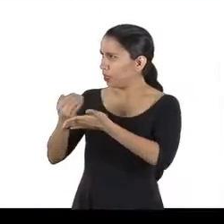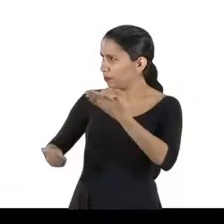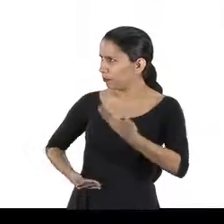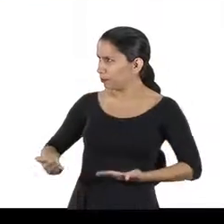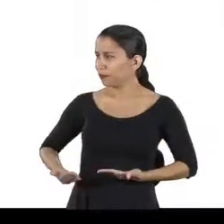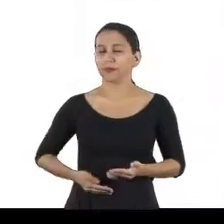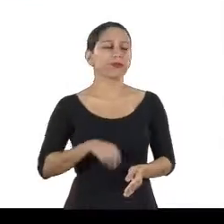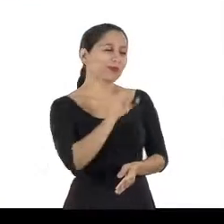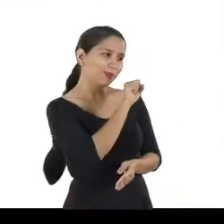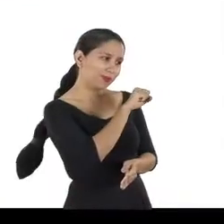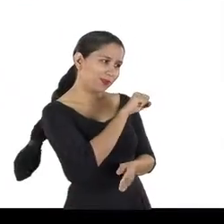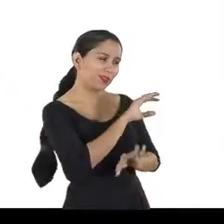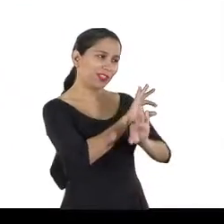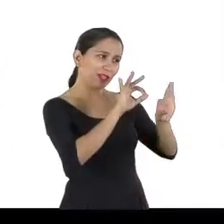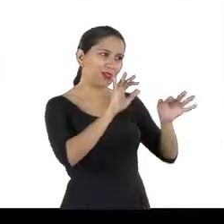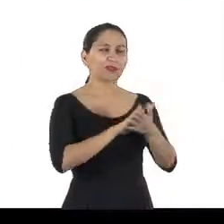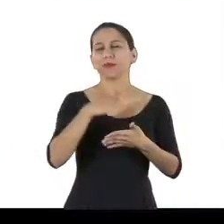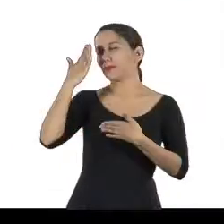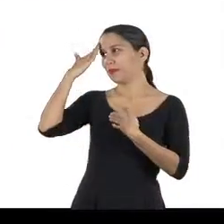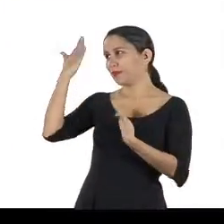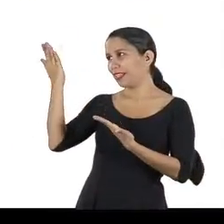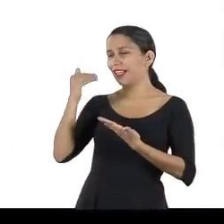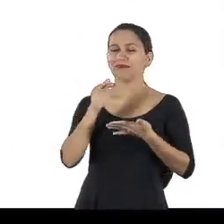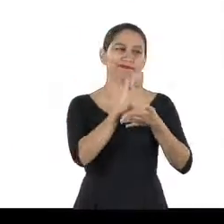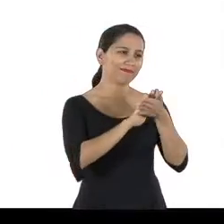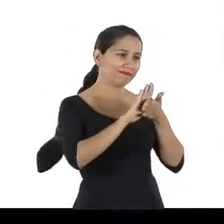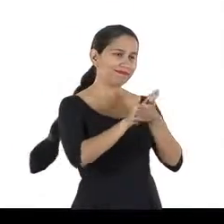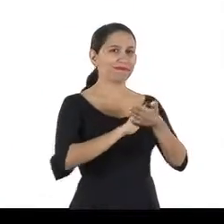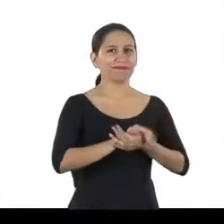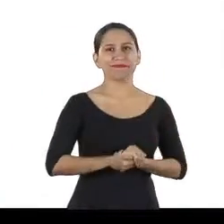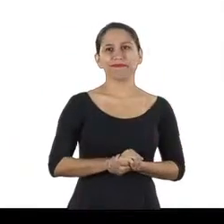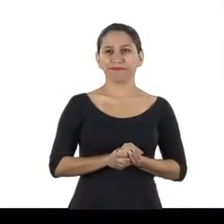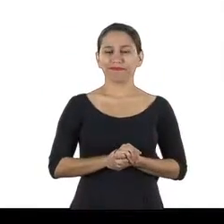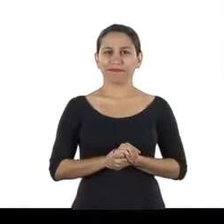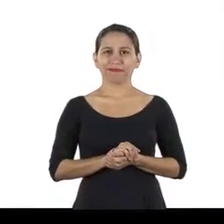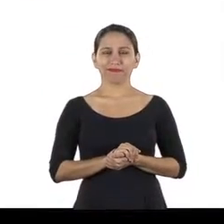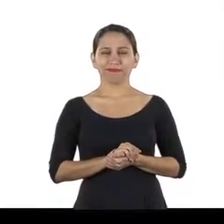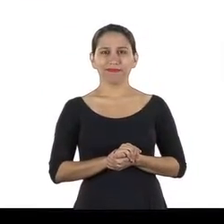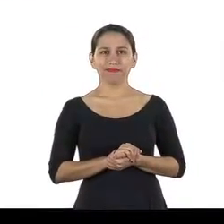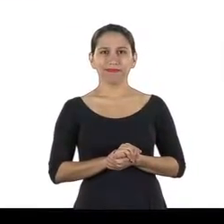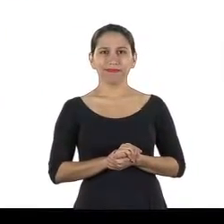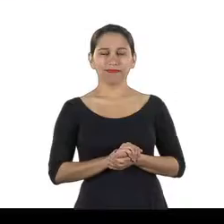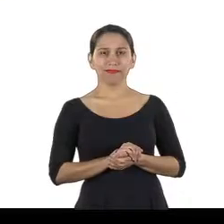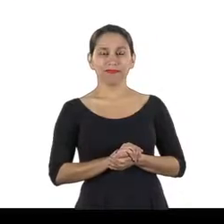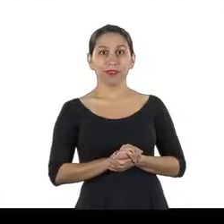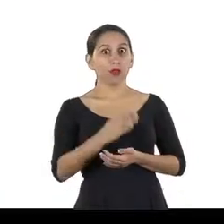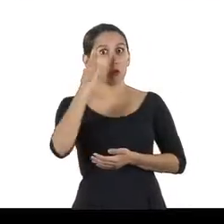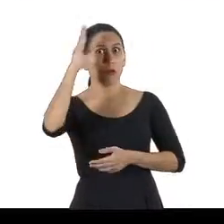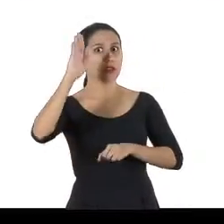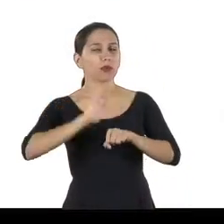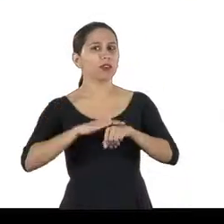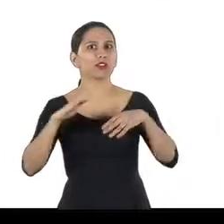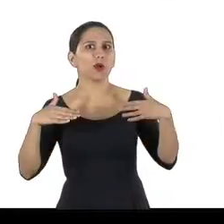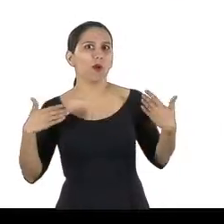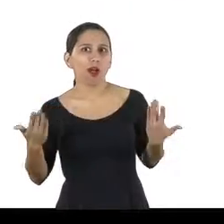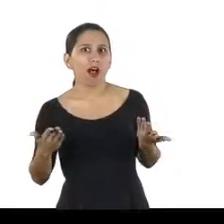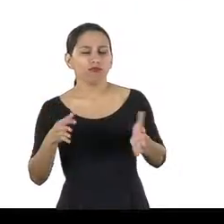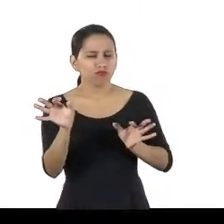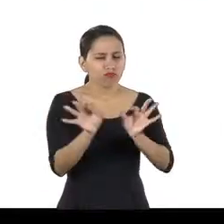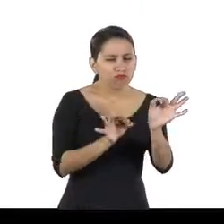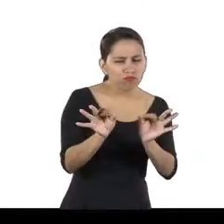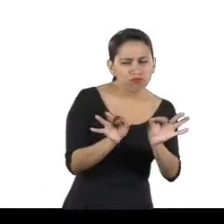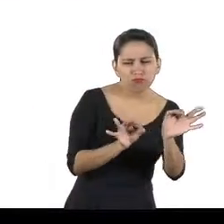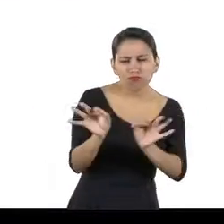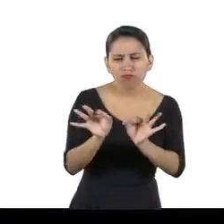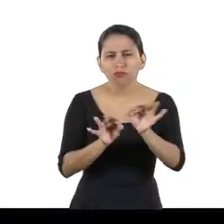da ferramenta. Perfeito. Muito obrigado, Regina. De nada. A fase de planejamento é a mais importante. É a hora